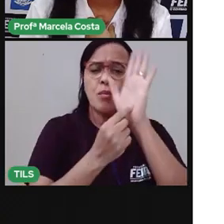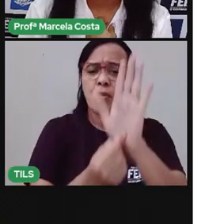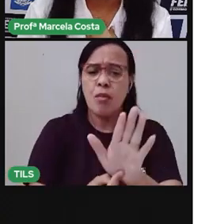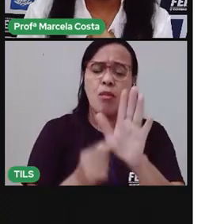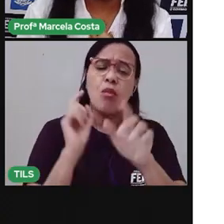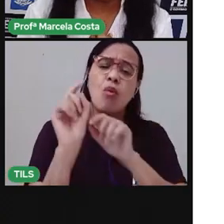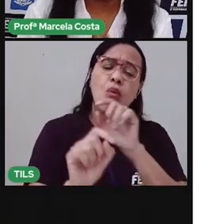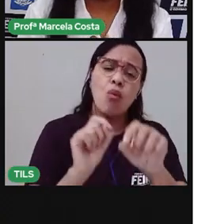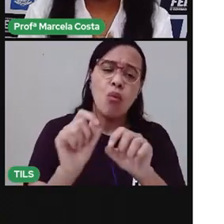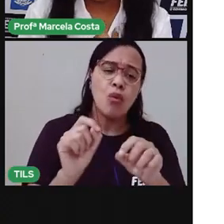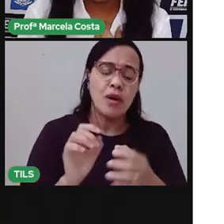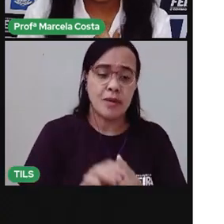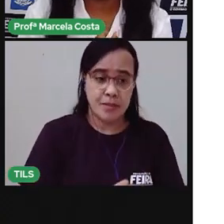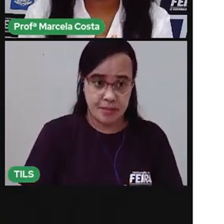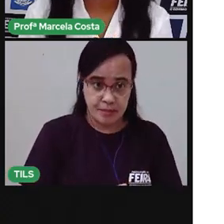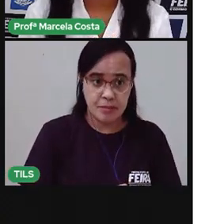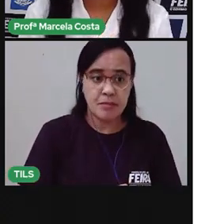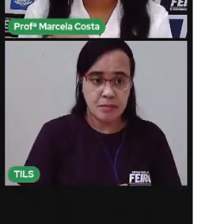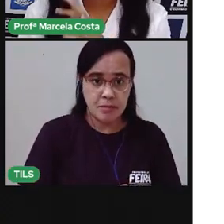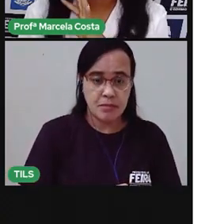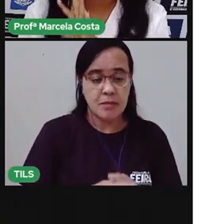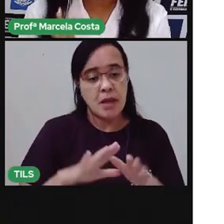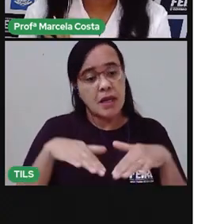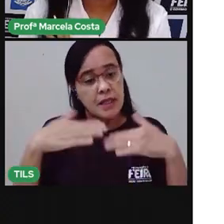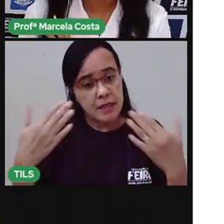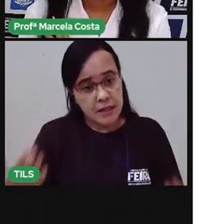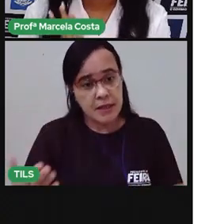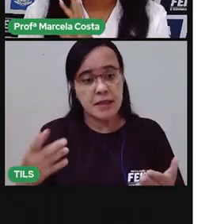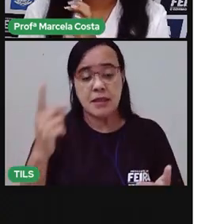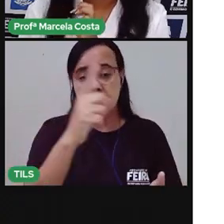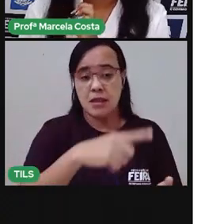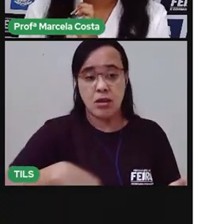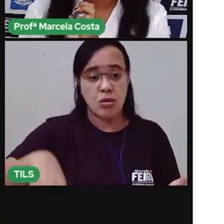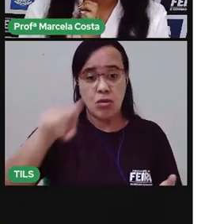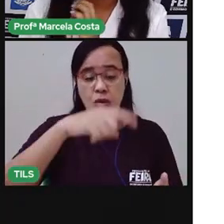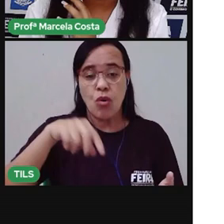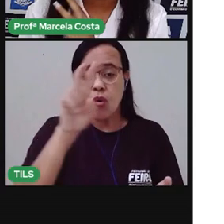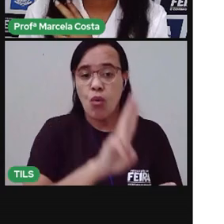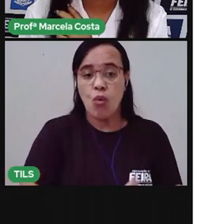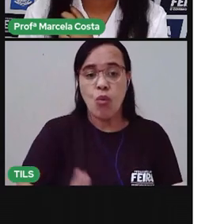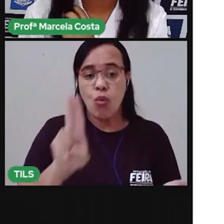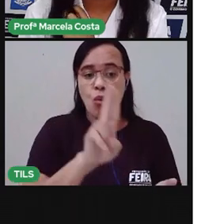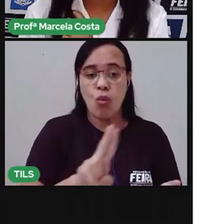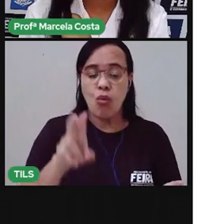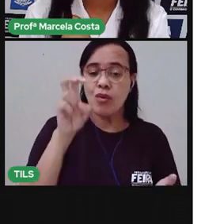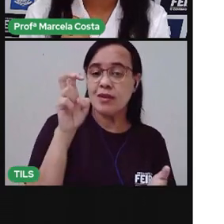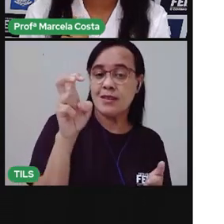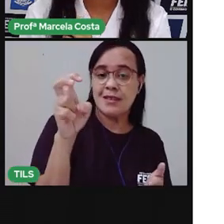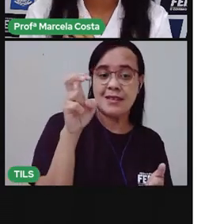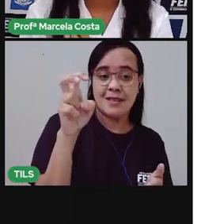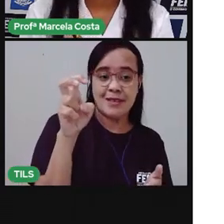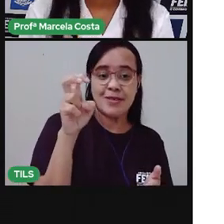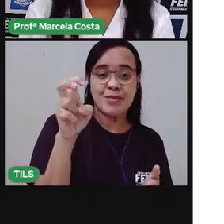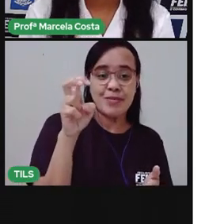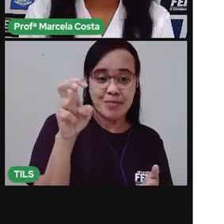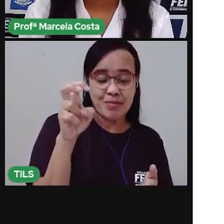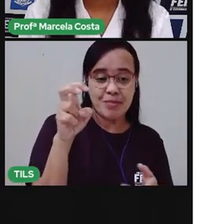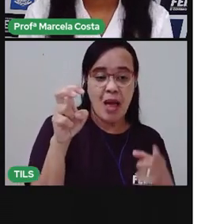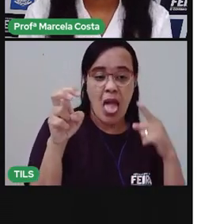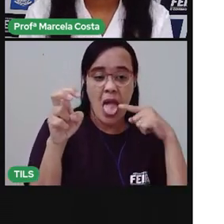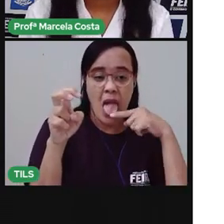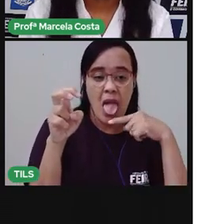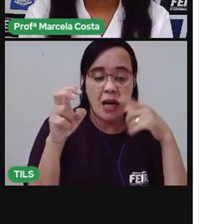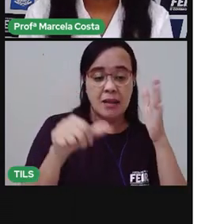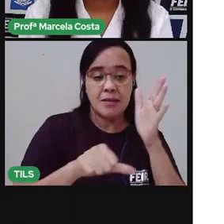gente. Então, por isso que a gente utiliza cinco sentidos. Olha só, quais são eles? O